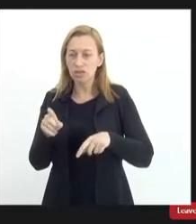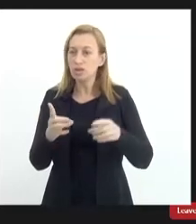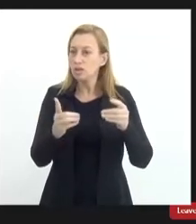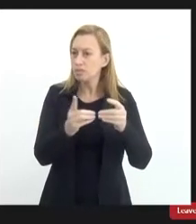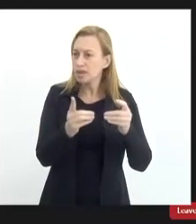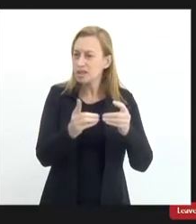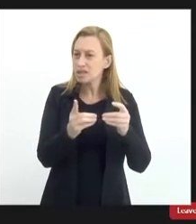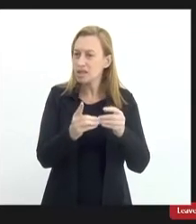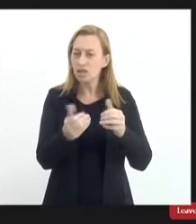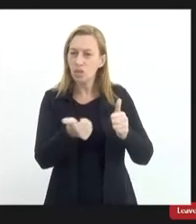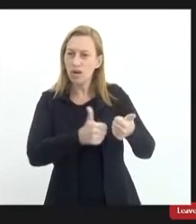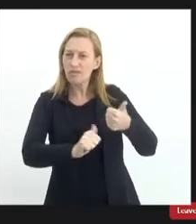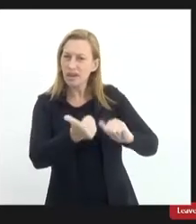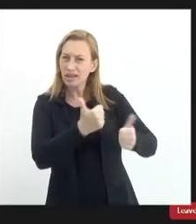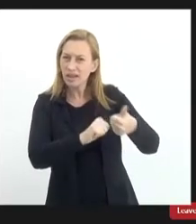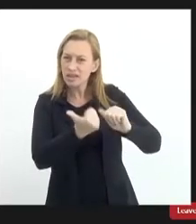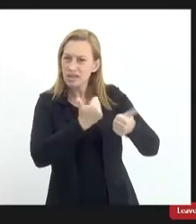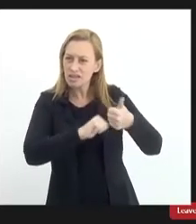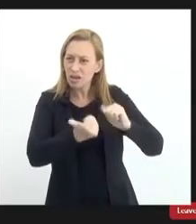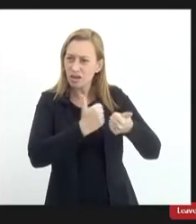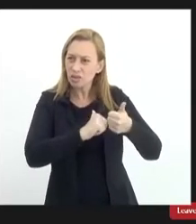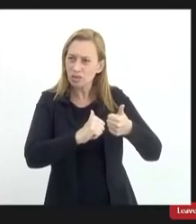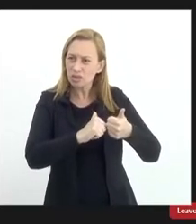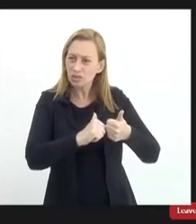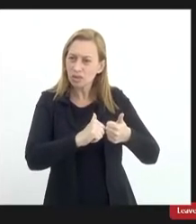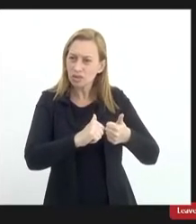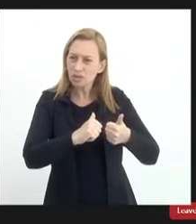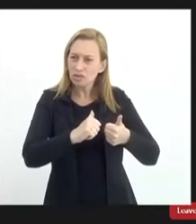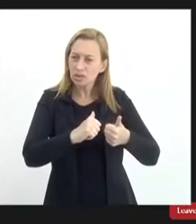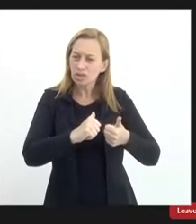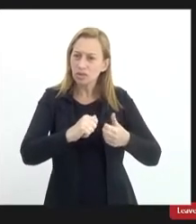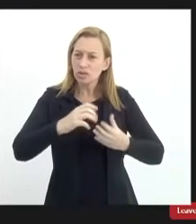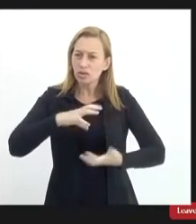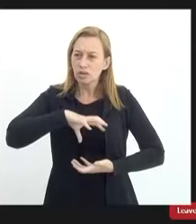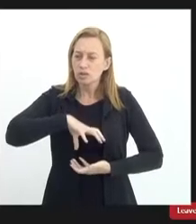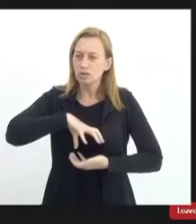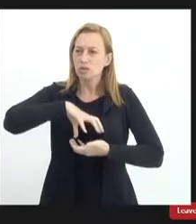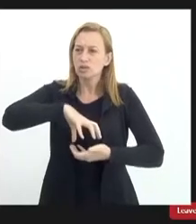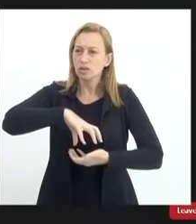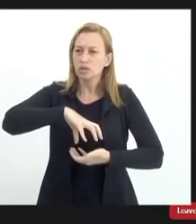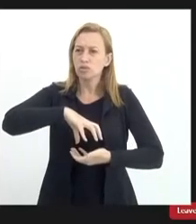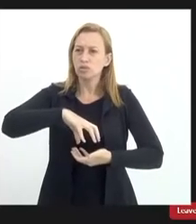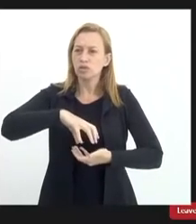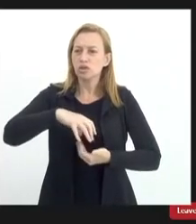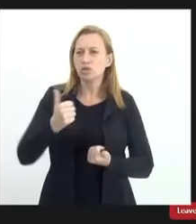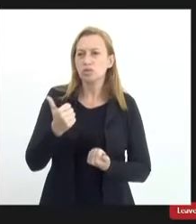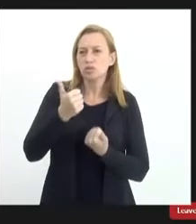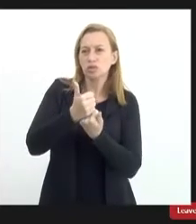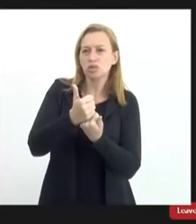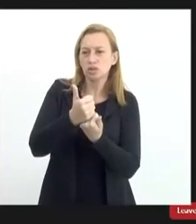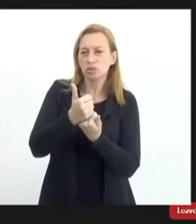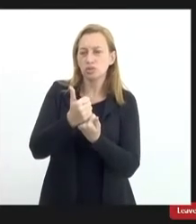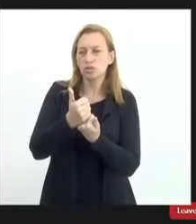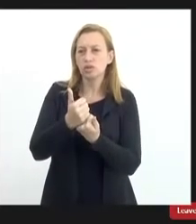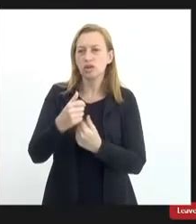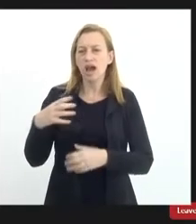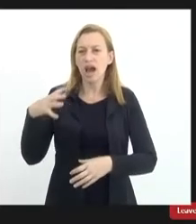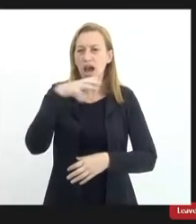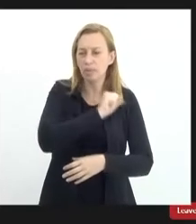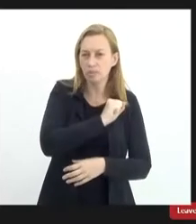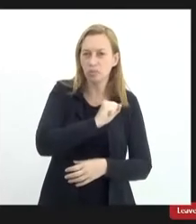avaliação para o transplante de medula óssea, ele possa ter acesso mais rápido